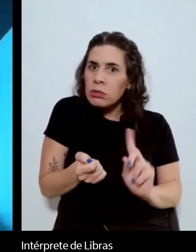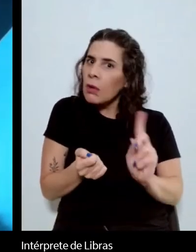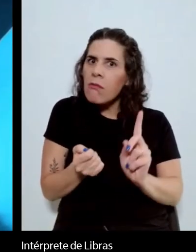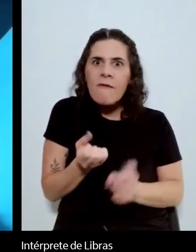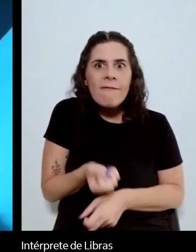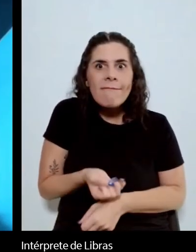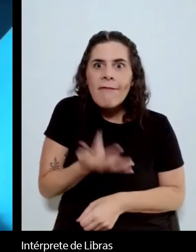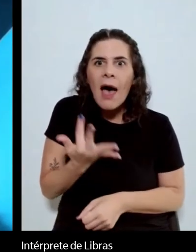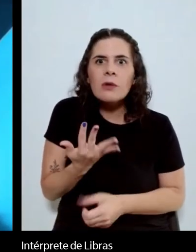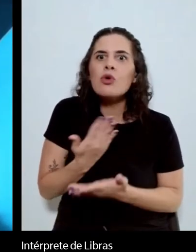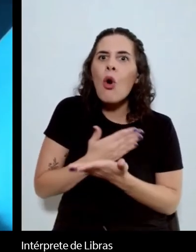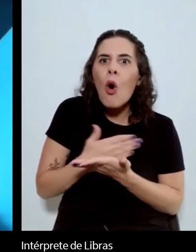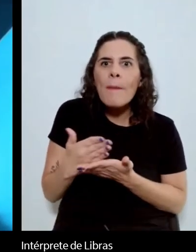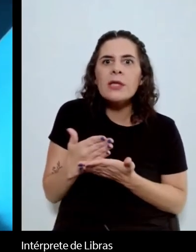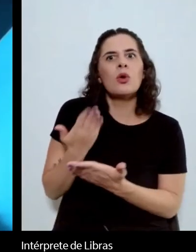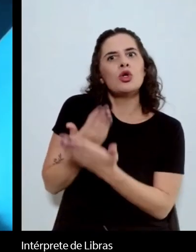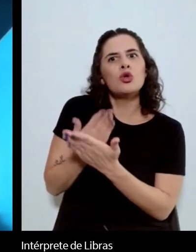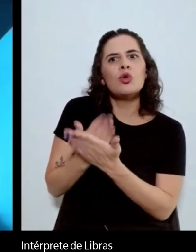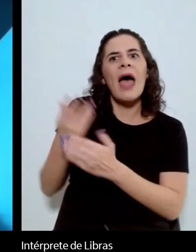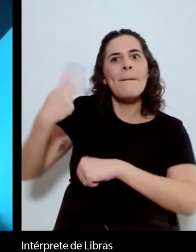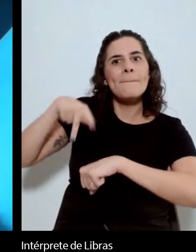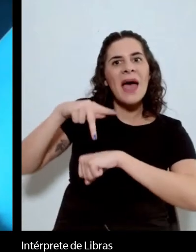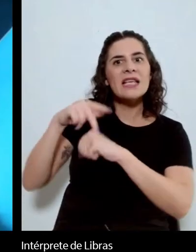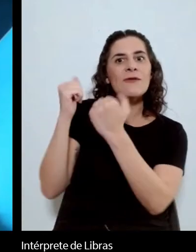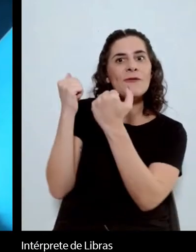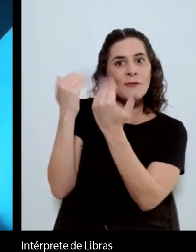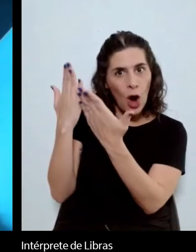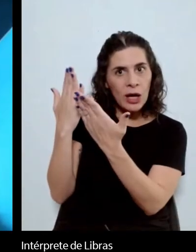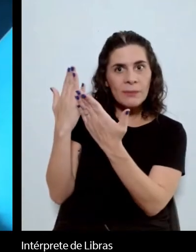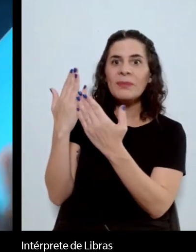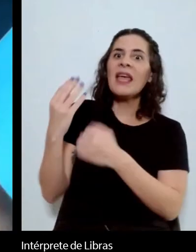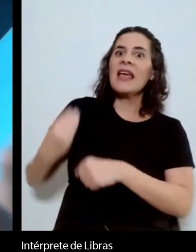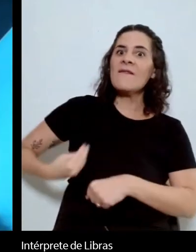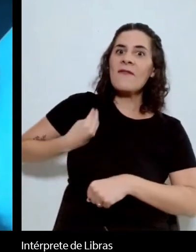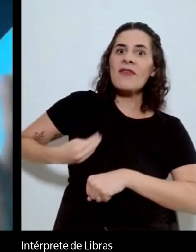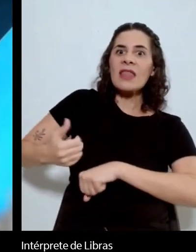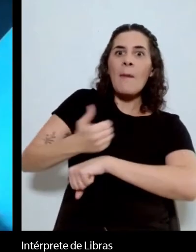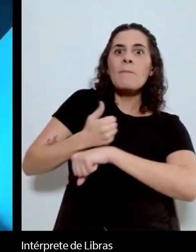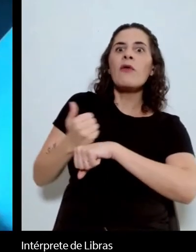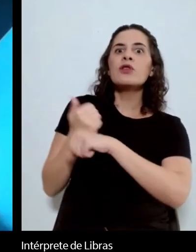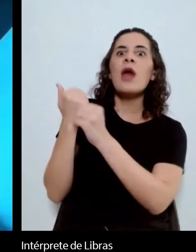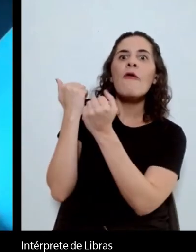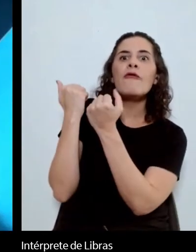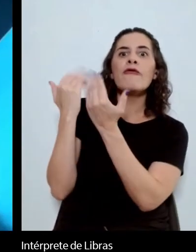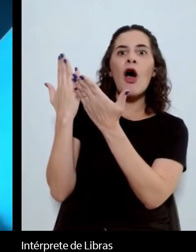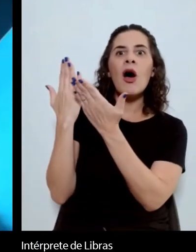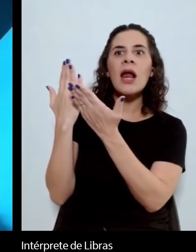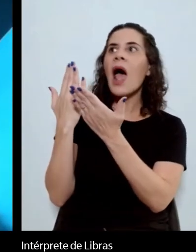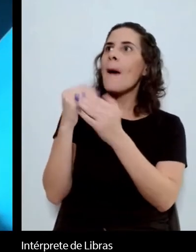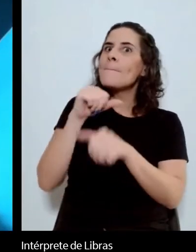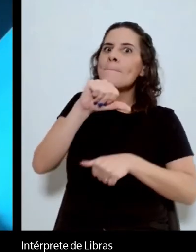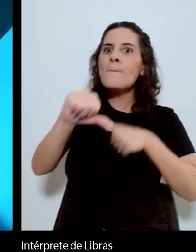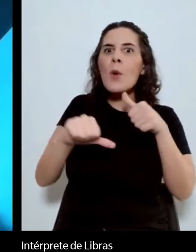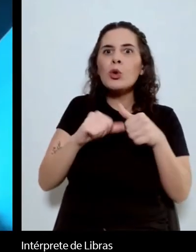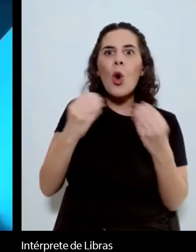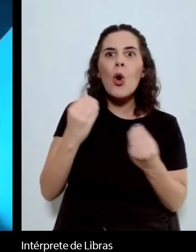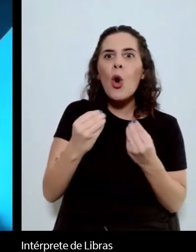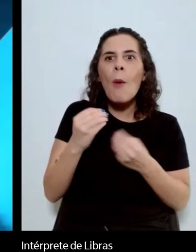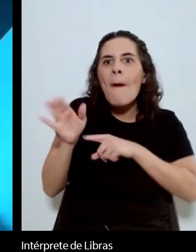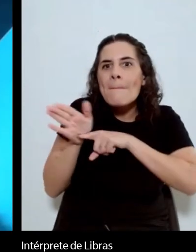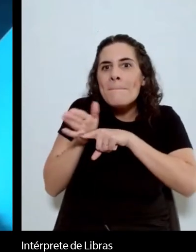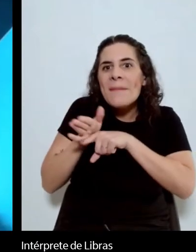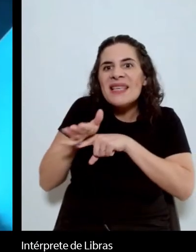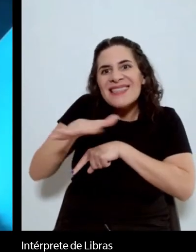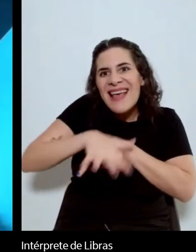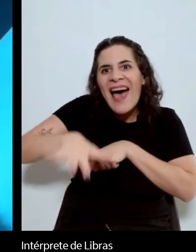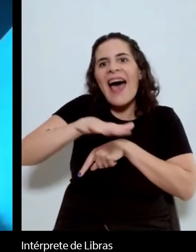que começaram a carreira no exterior, e isso modificou de maneira radical, digamos, a demografia do brasilianismo, porque